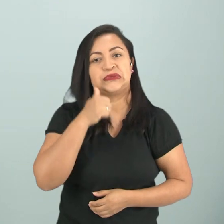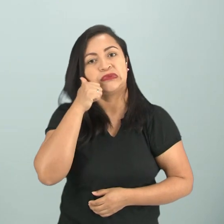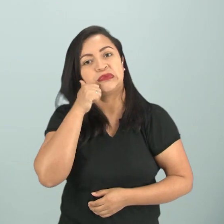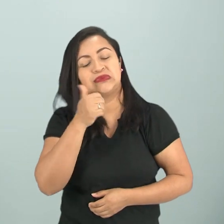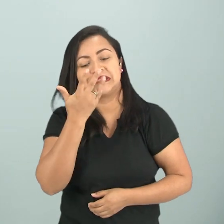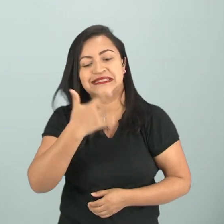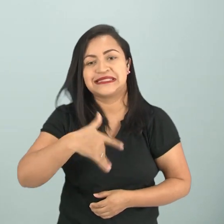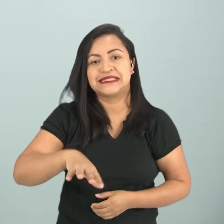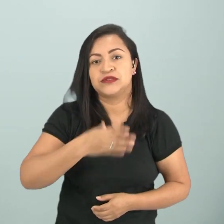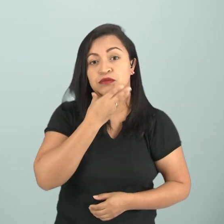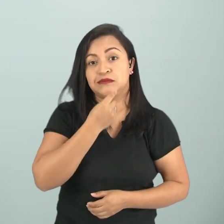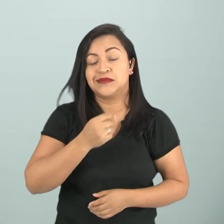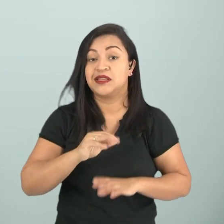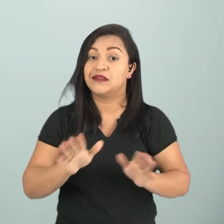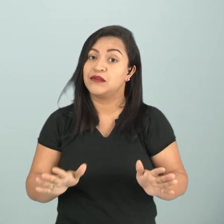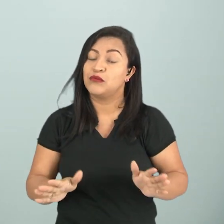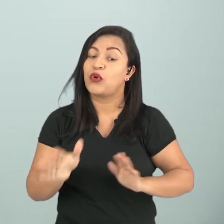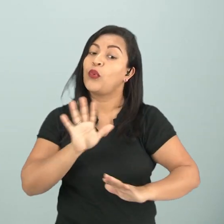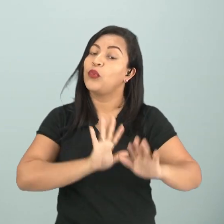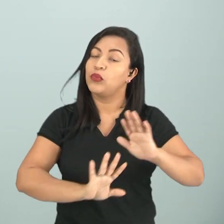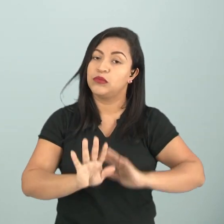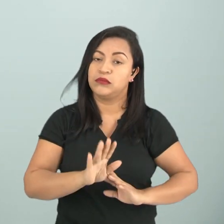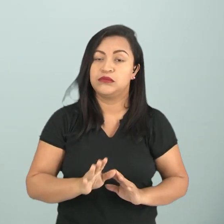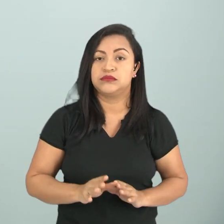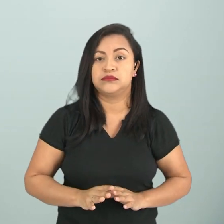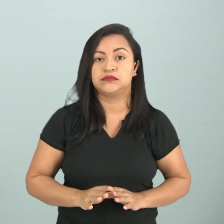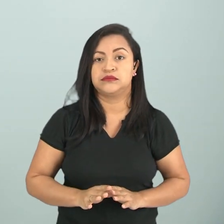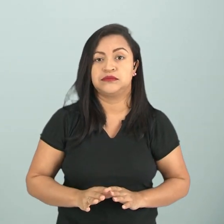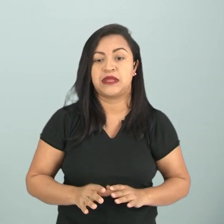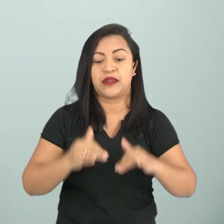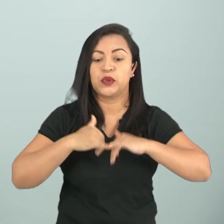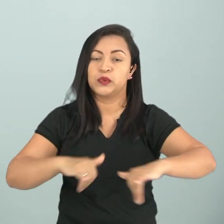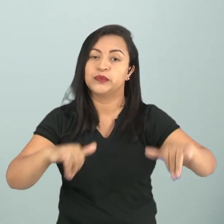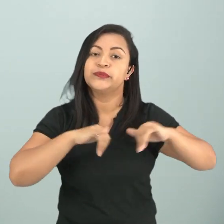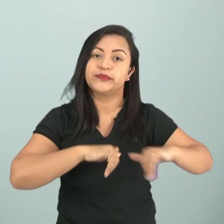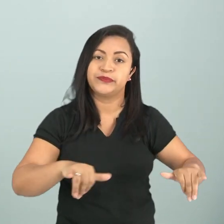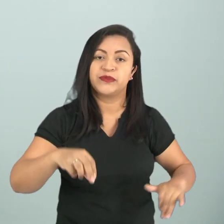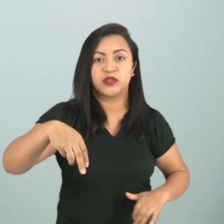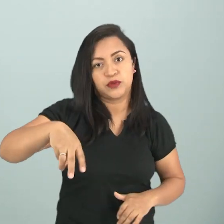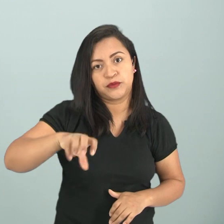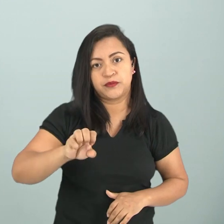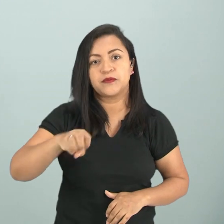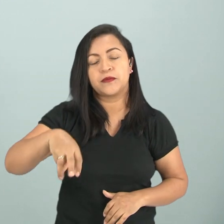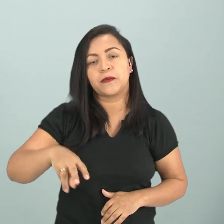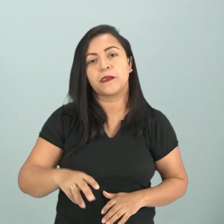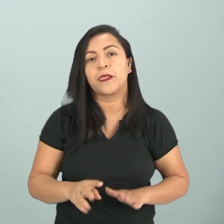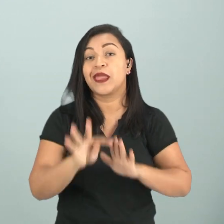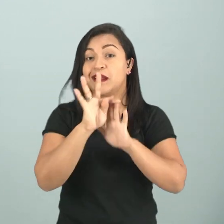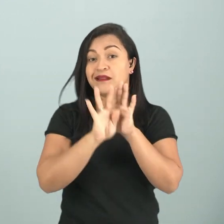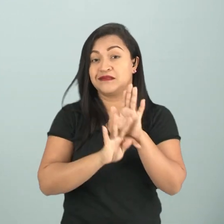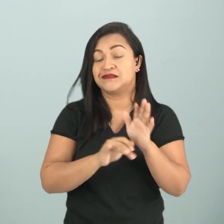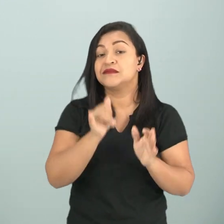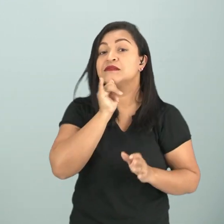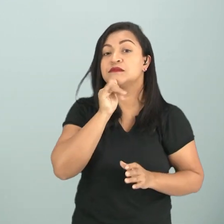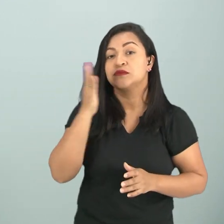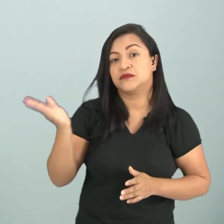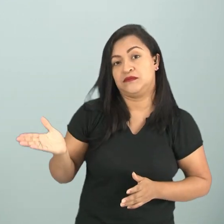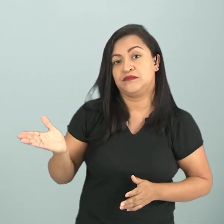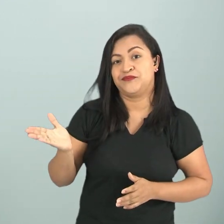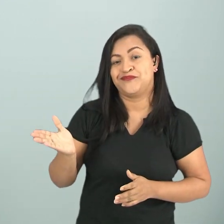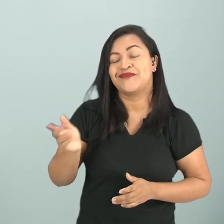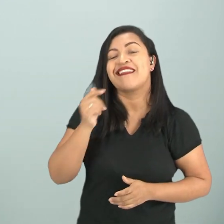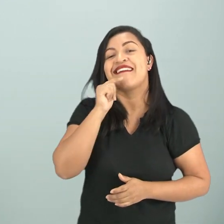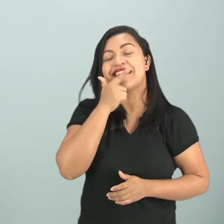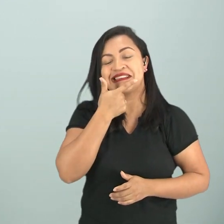Então não há necessidade de ser compartilhado aquele meme. Esse texto que eu trouxe para vocês, por exemplo, é